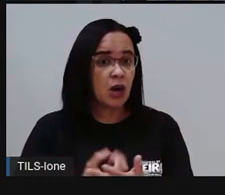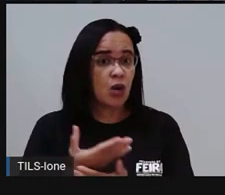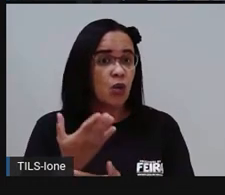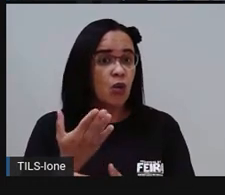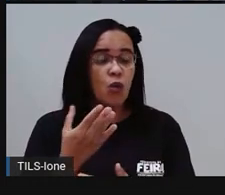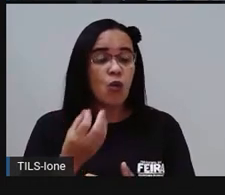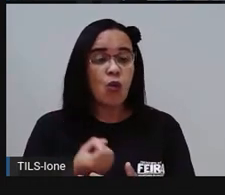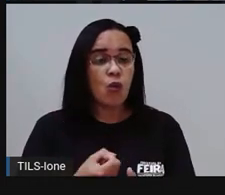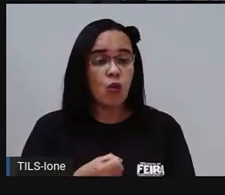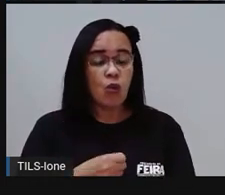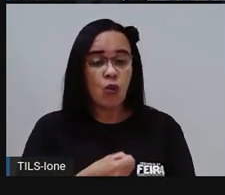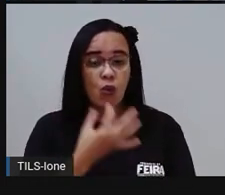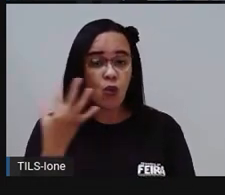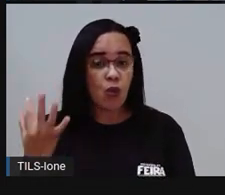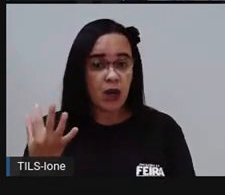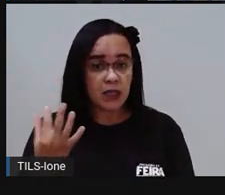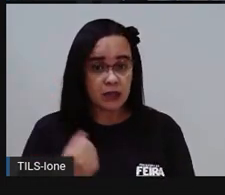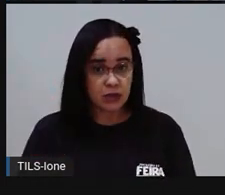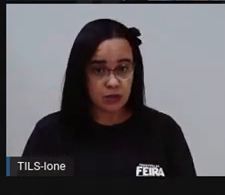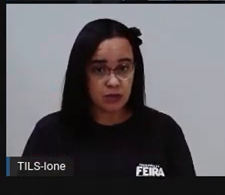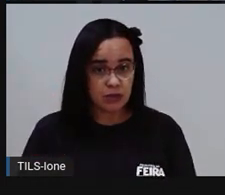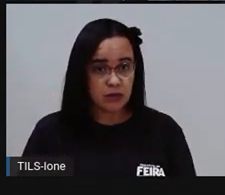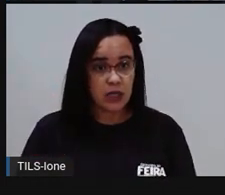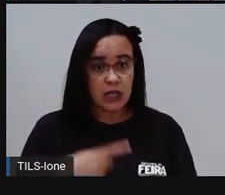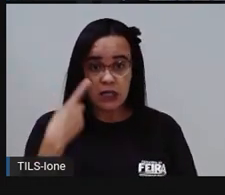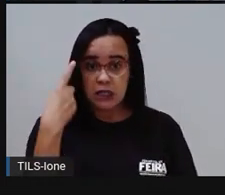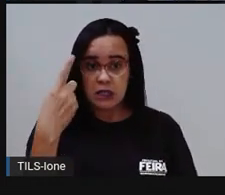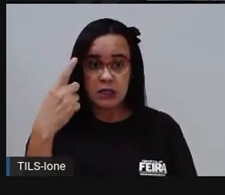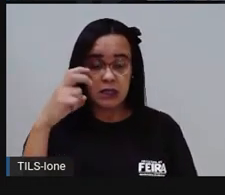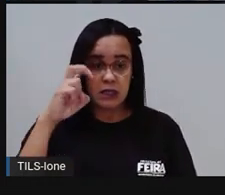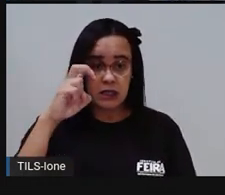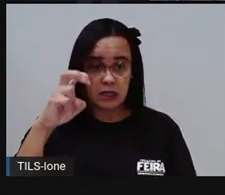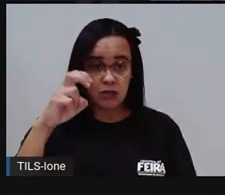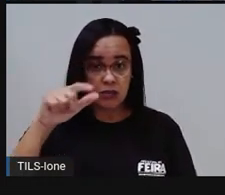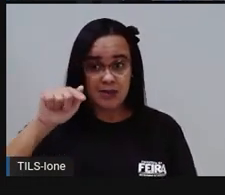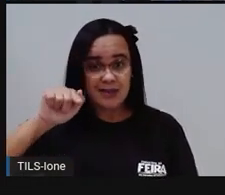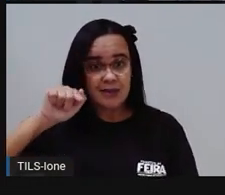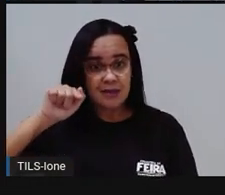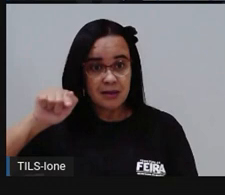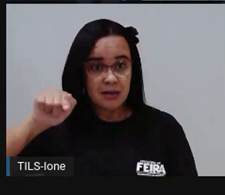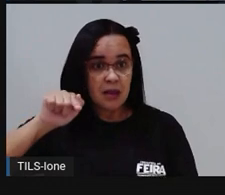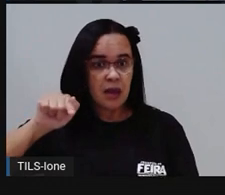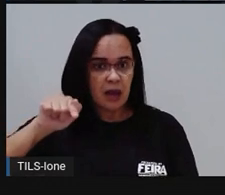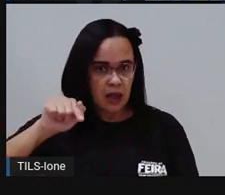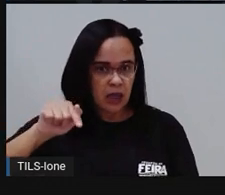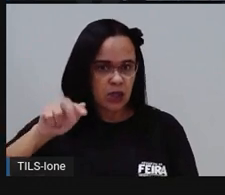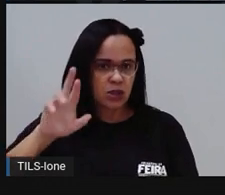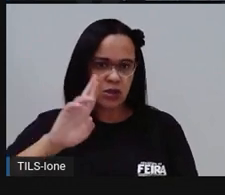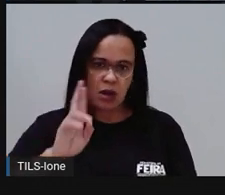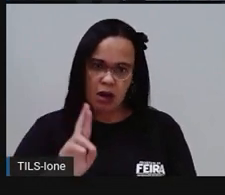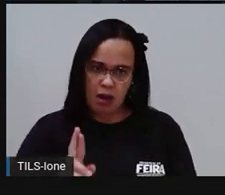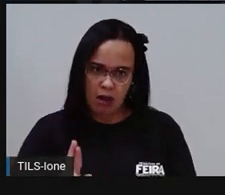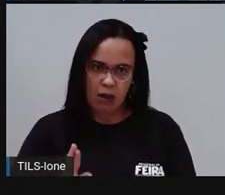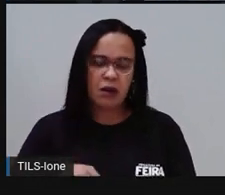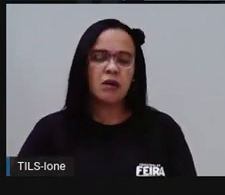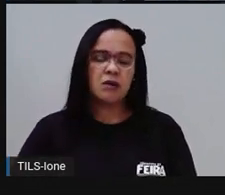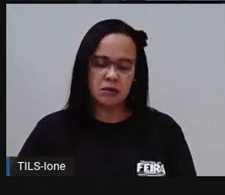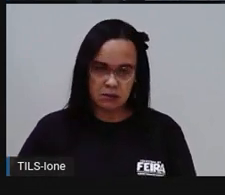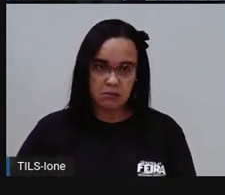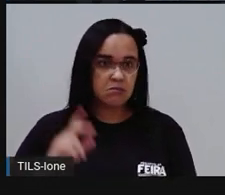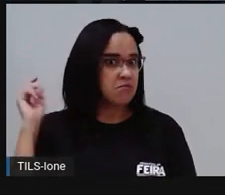,56, ó, foi o ela gastou de água, né? Só que o esgoto, ó,